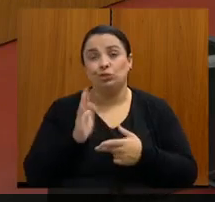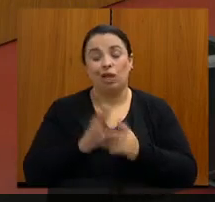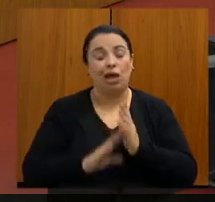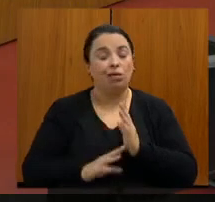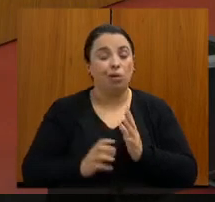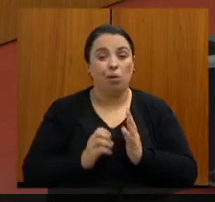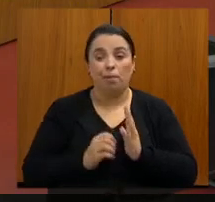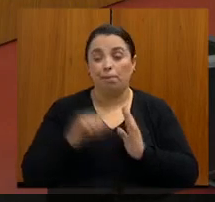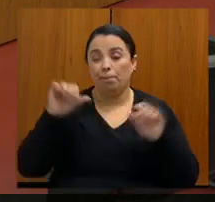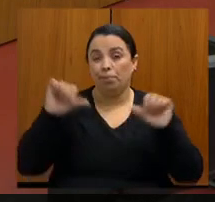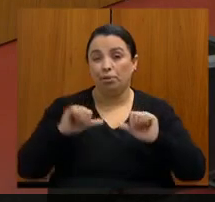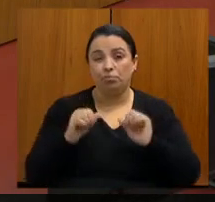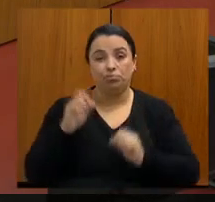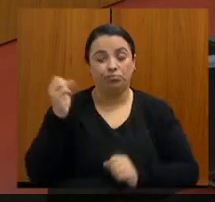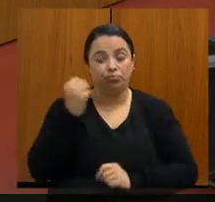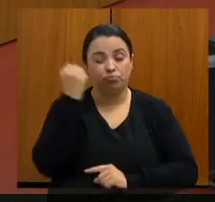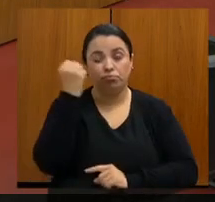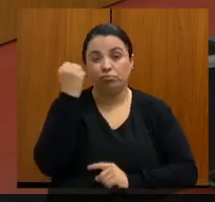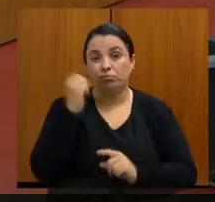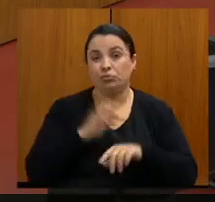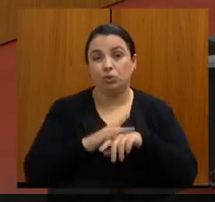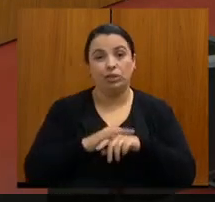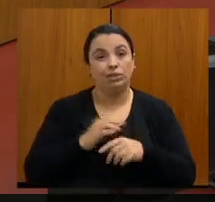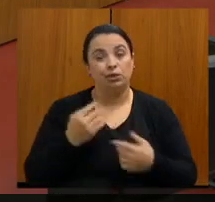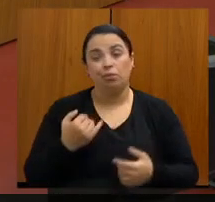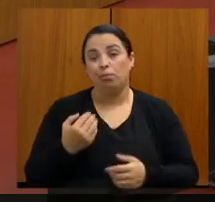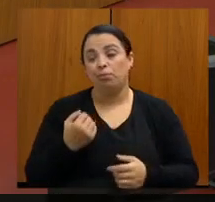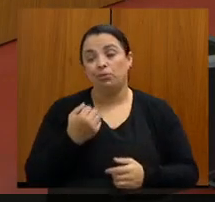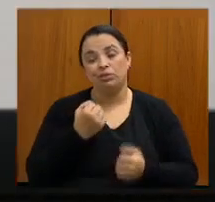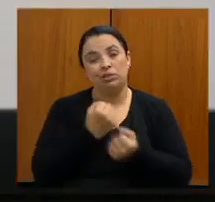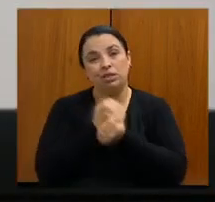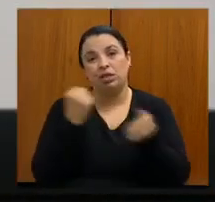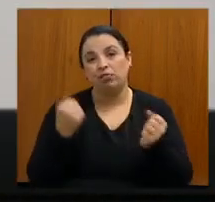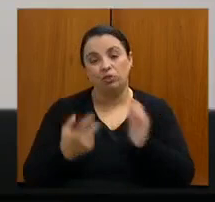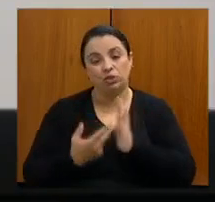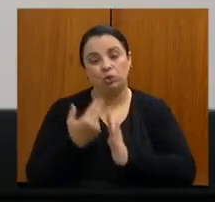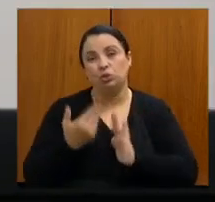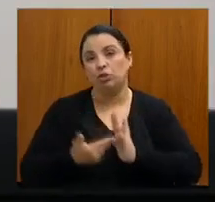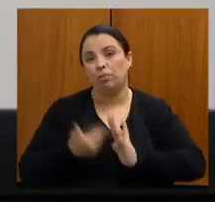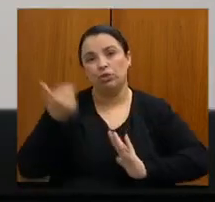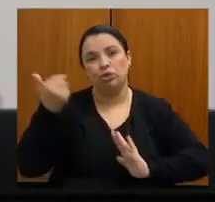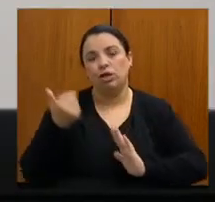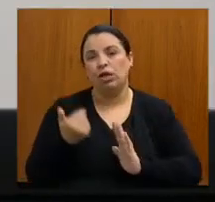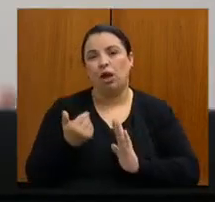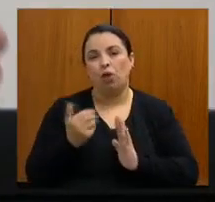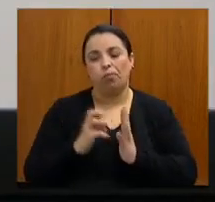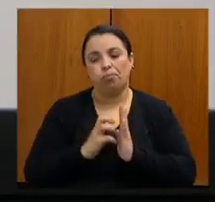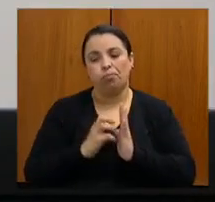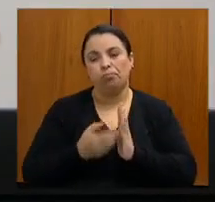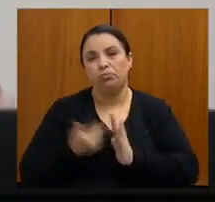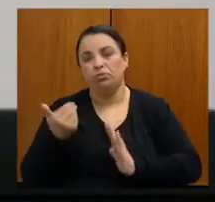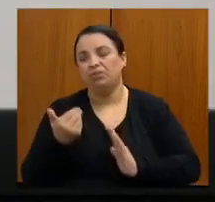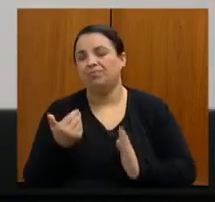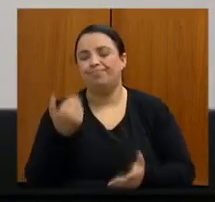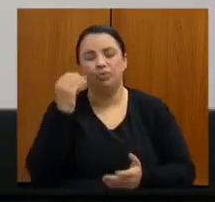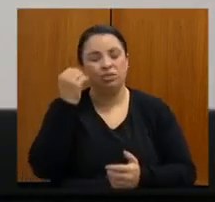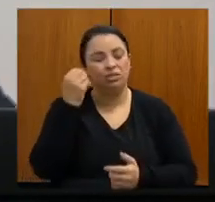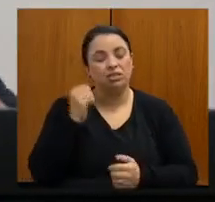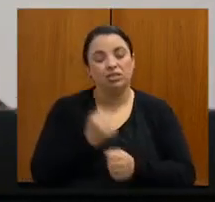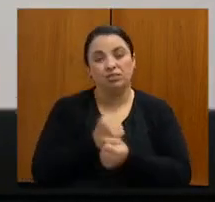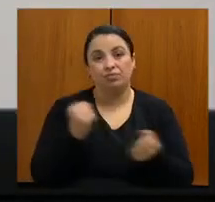Então, isso, eu acho que possibilitar que onde existe o especialista, o cirurgião oncológico, um hospital,